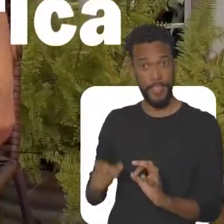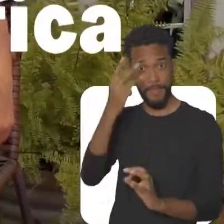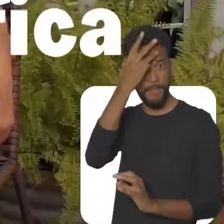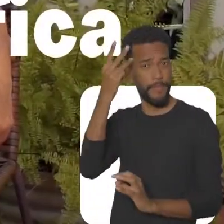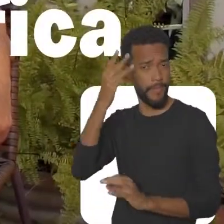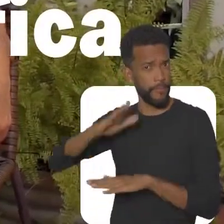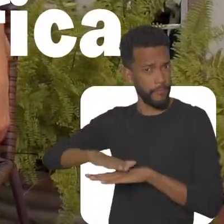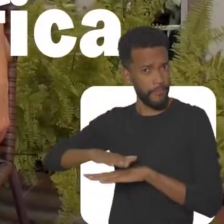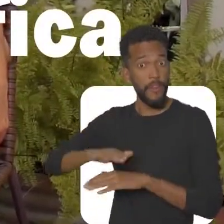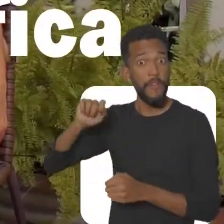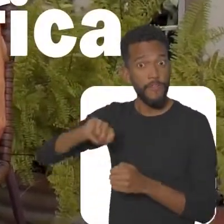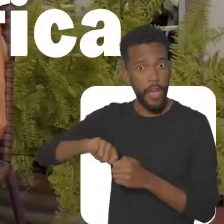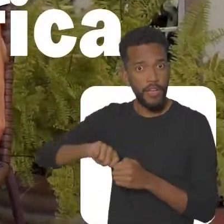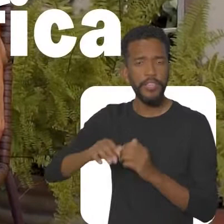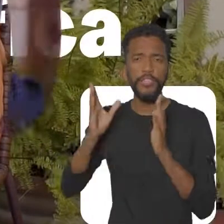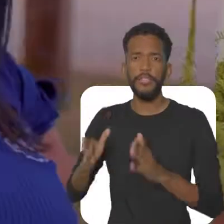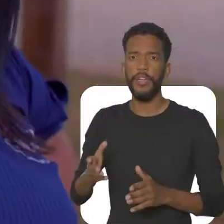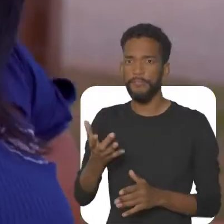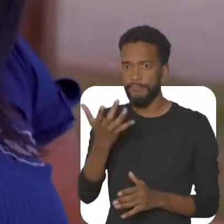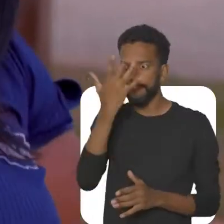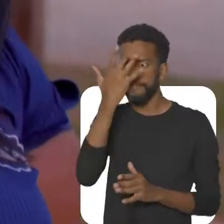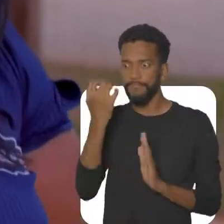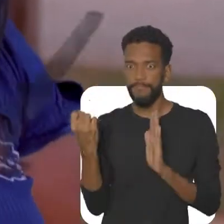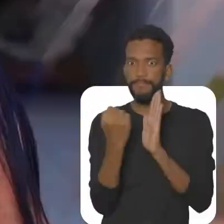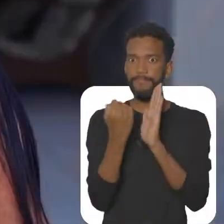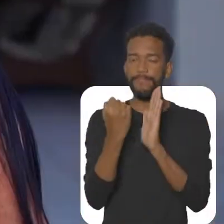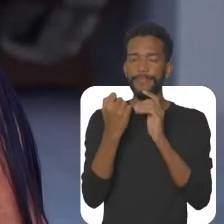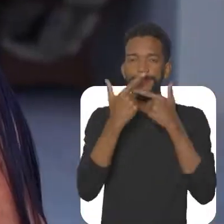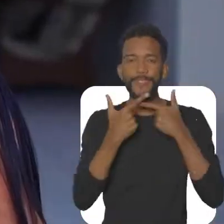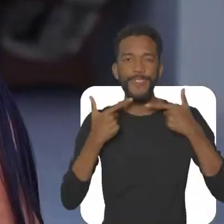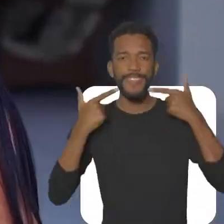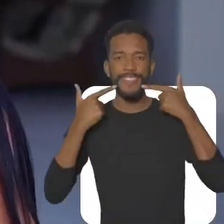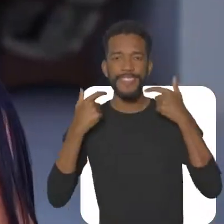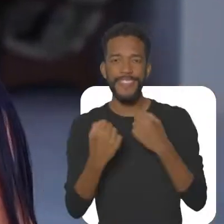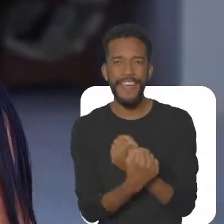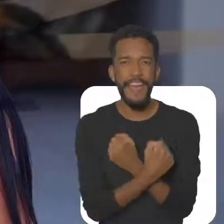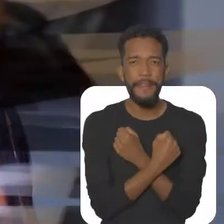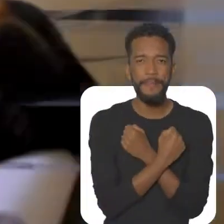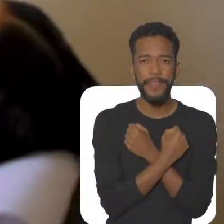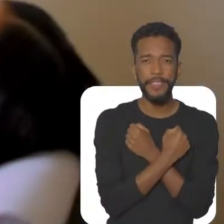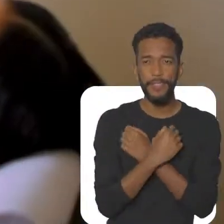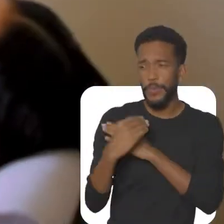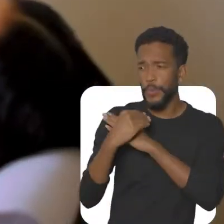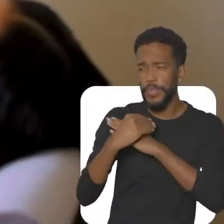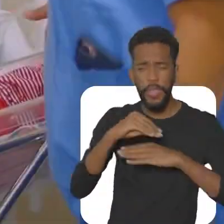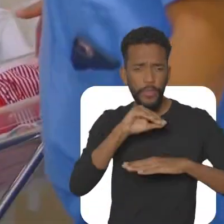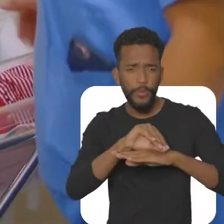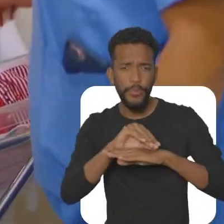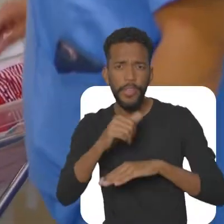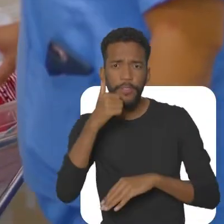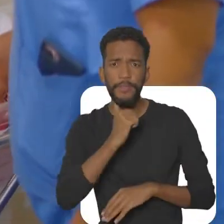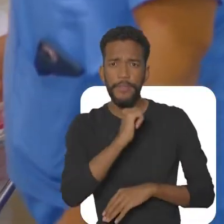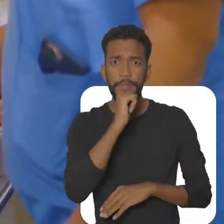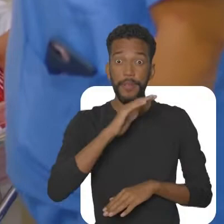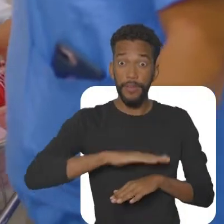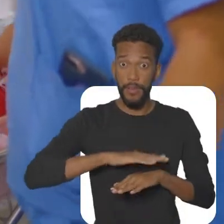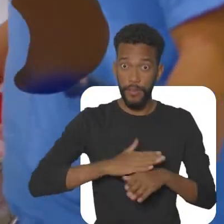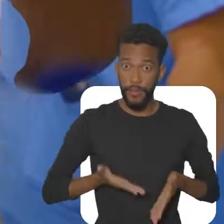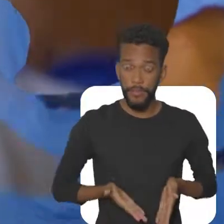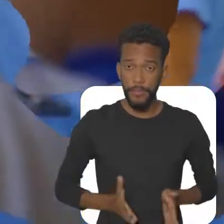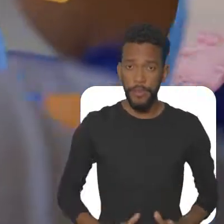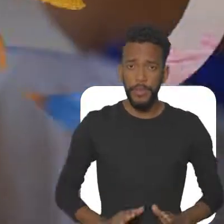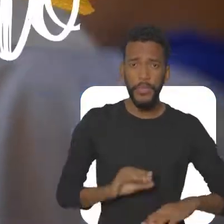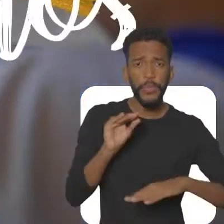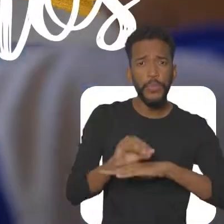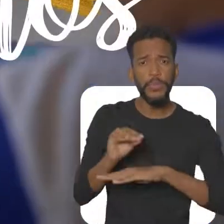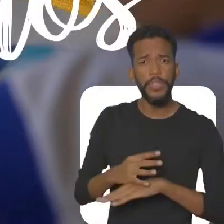faz pra gente, fica Fica no sorriso, fica no abraço Fica no cuidado com as mães na hora do parto Fica no